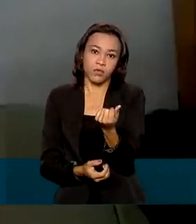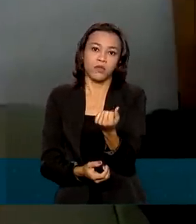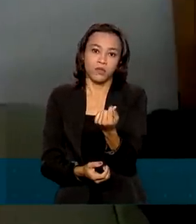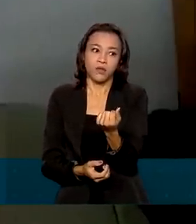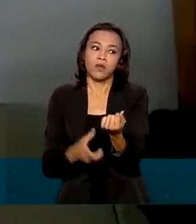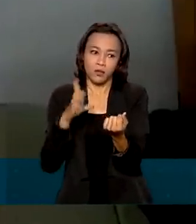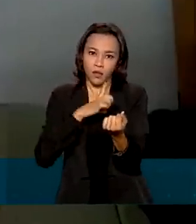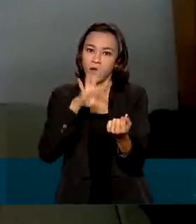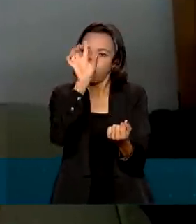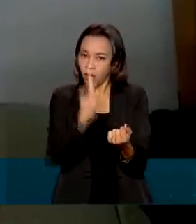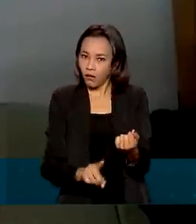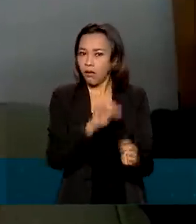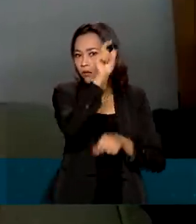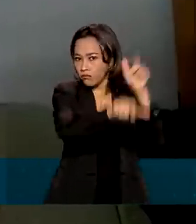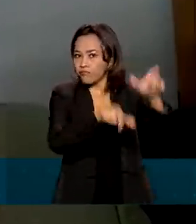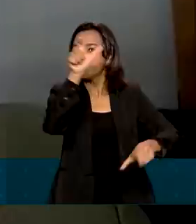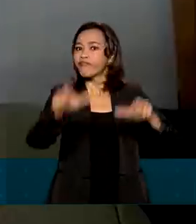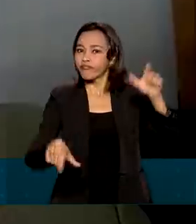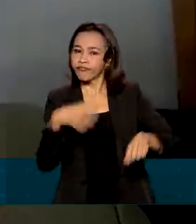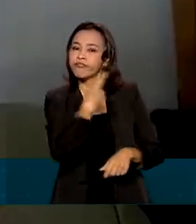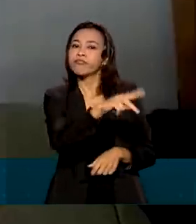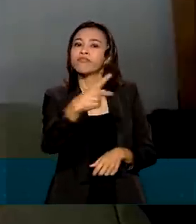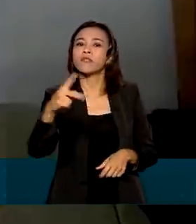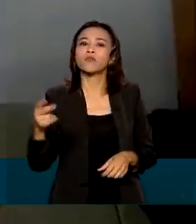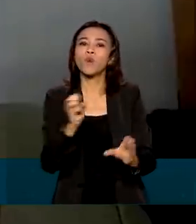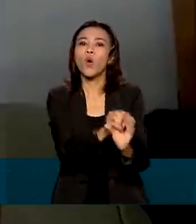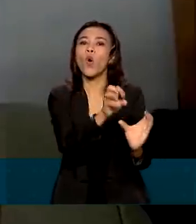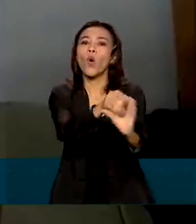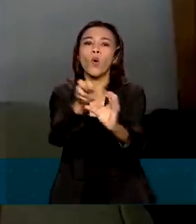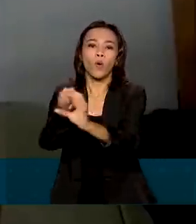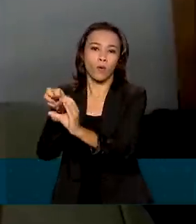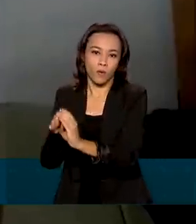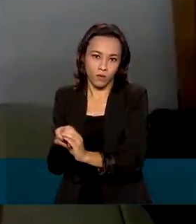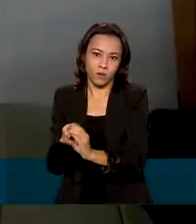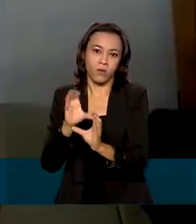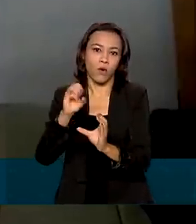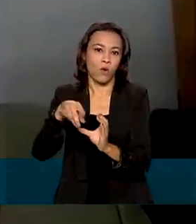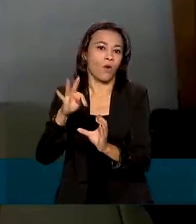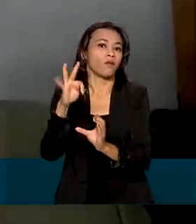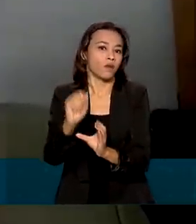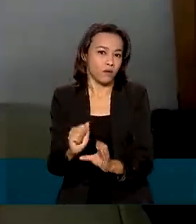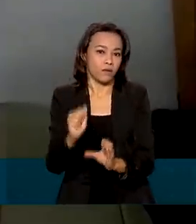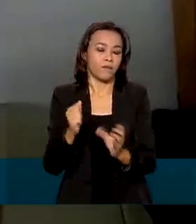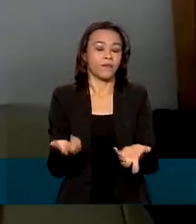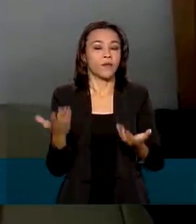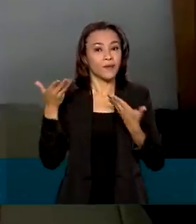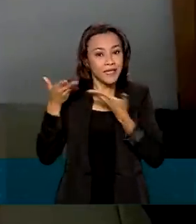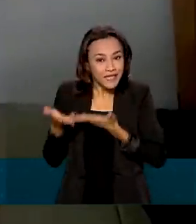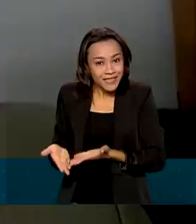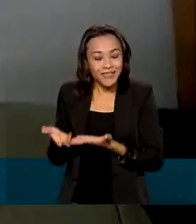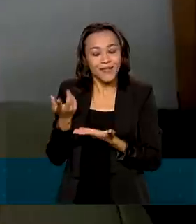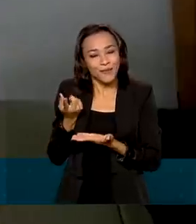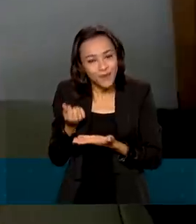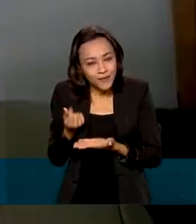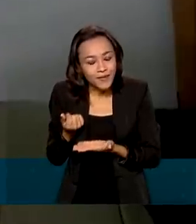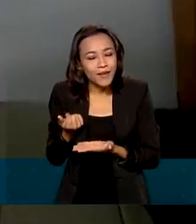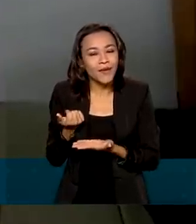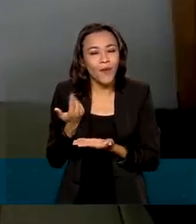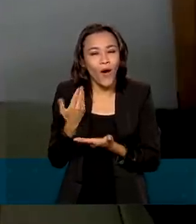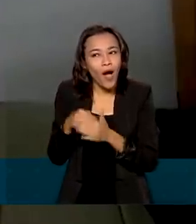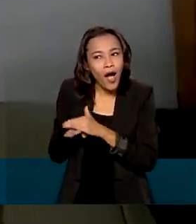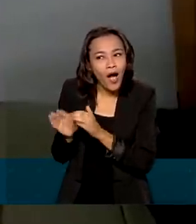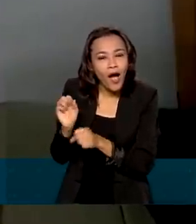trabalhador tem na sua conta do FGTS. Esse é um colchão de recursos, uma